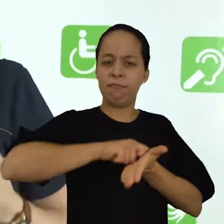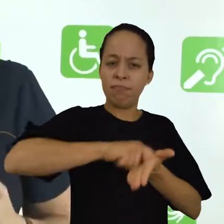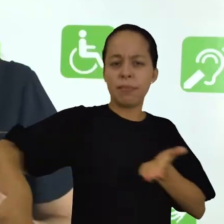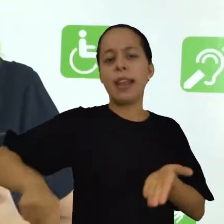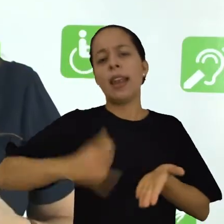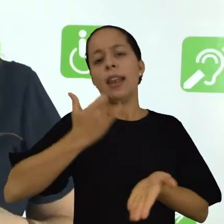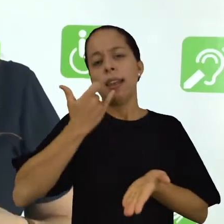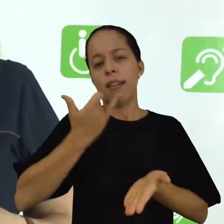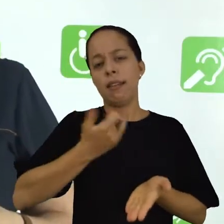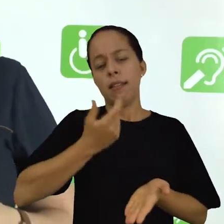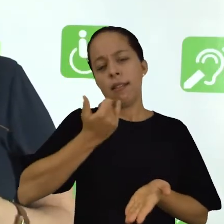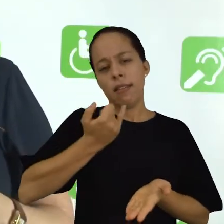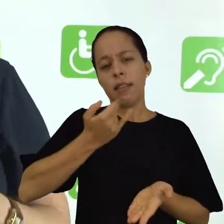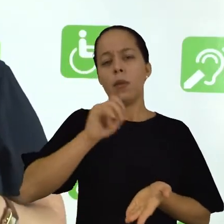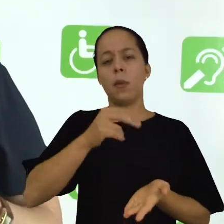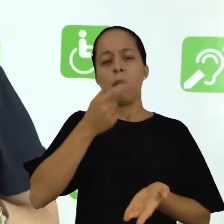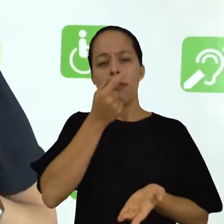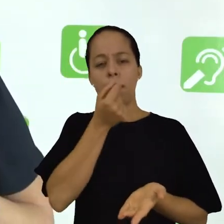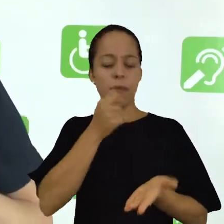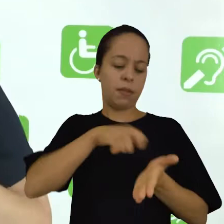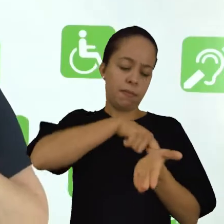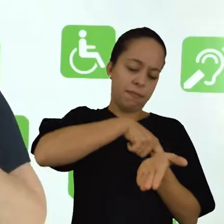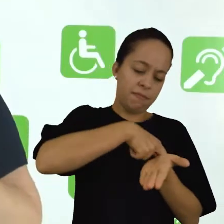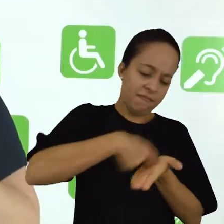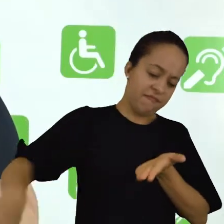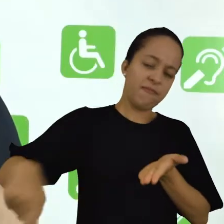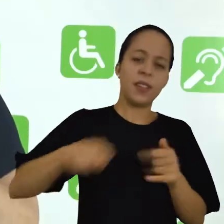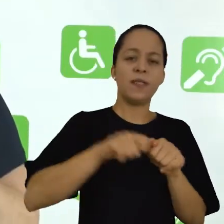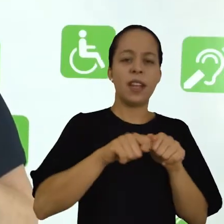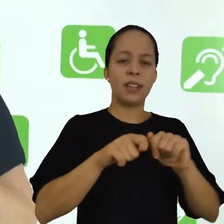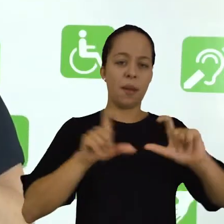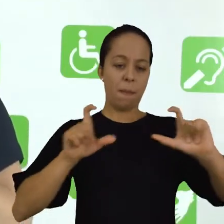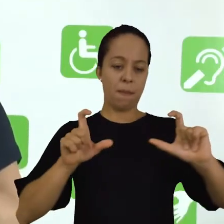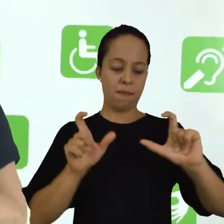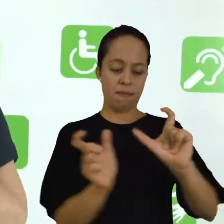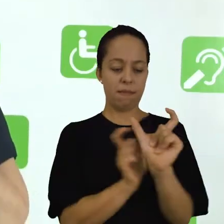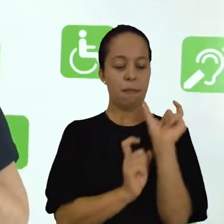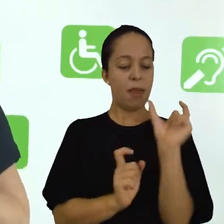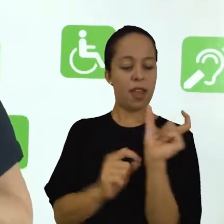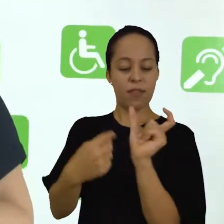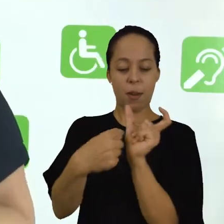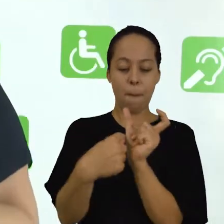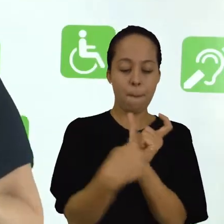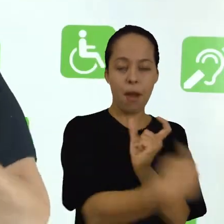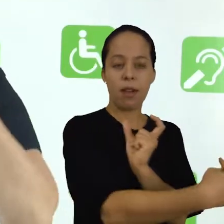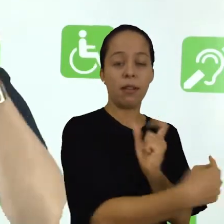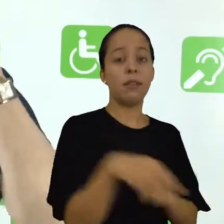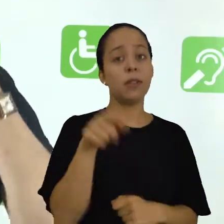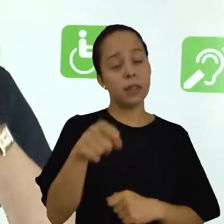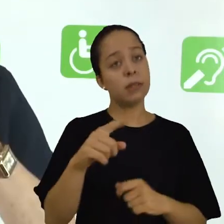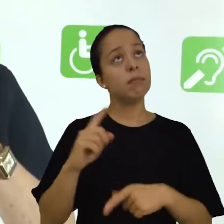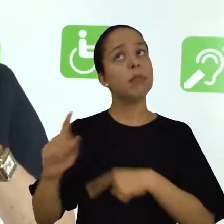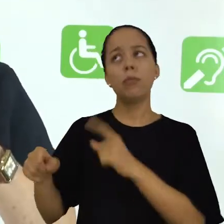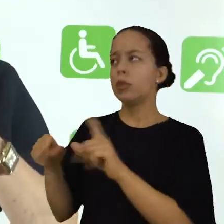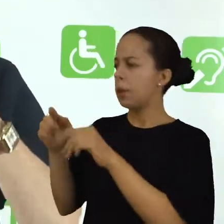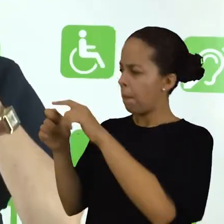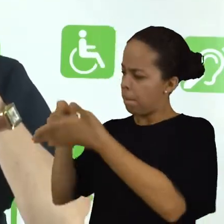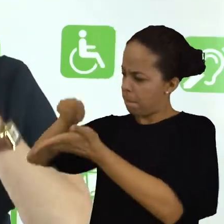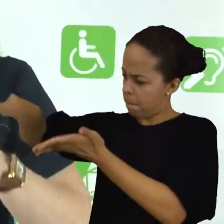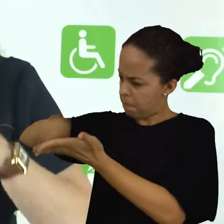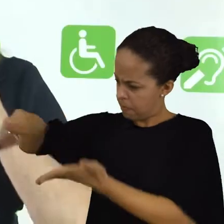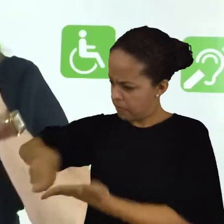certos trechos. E, depois que você fizer isso, você pode construir com as suas palavras